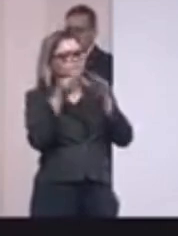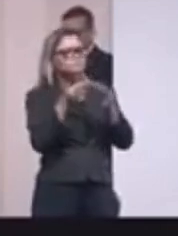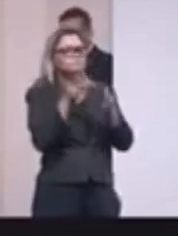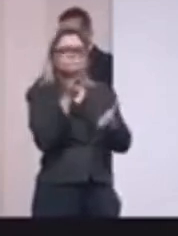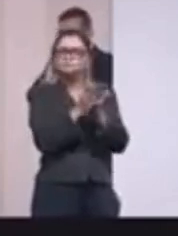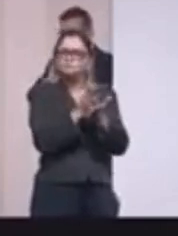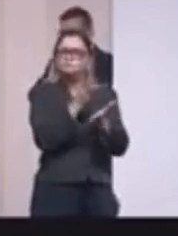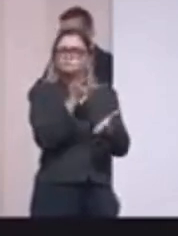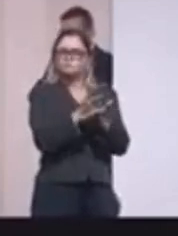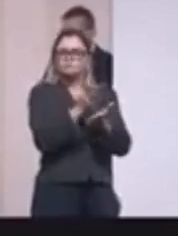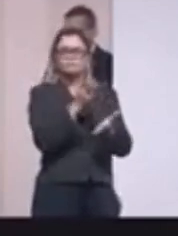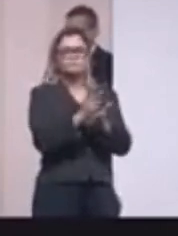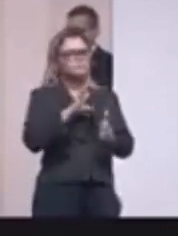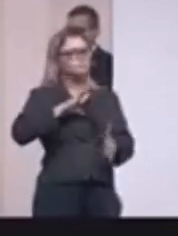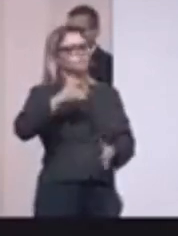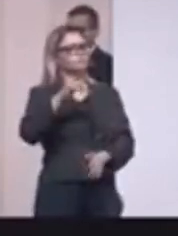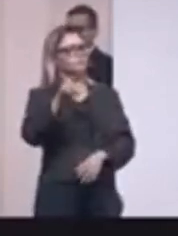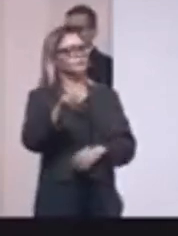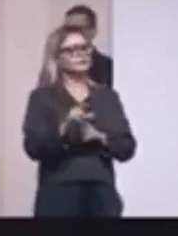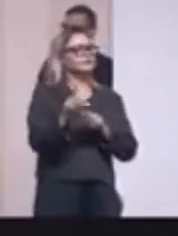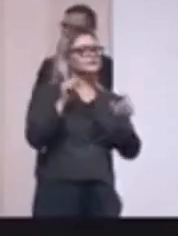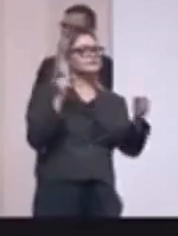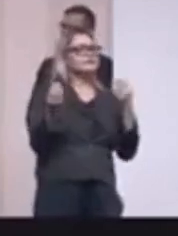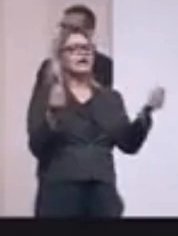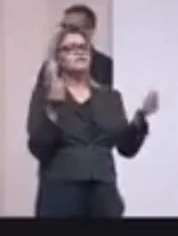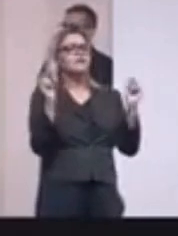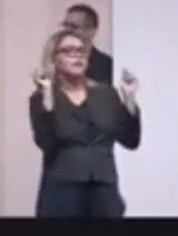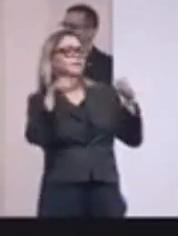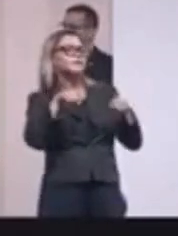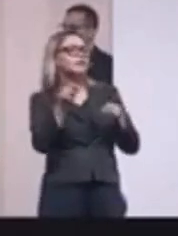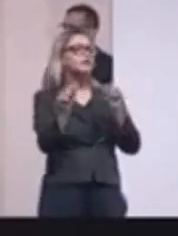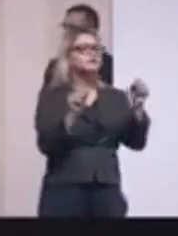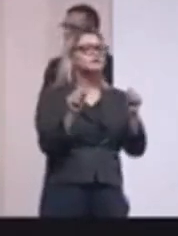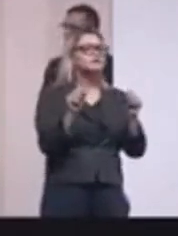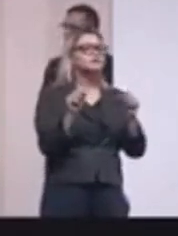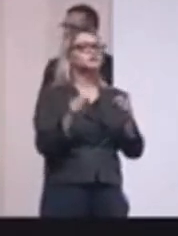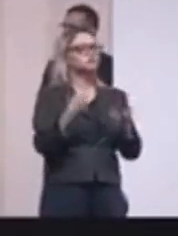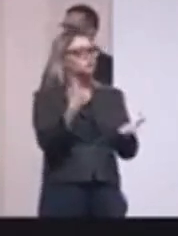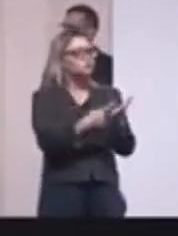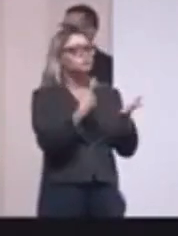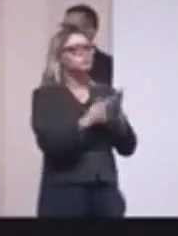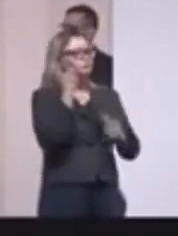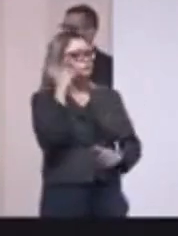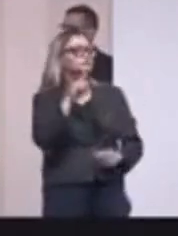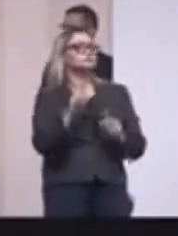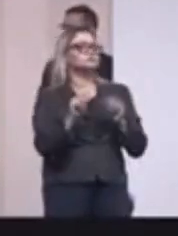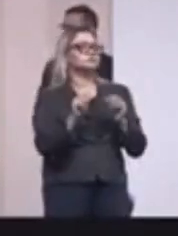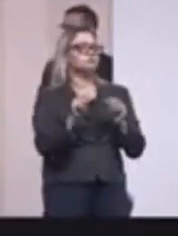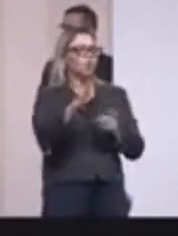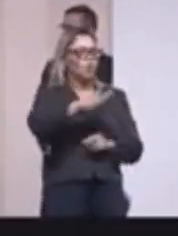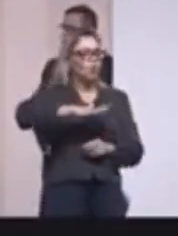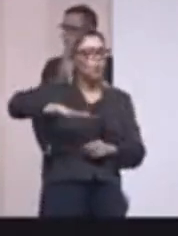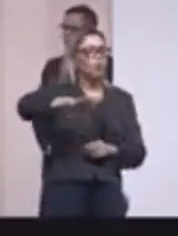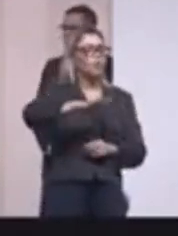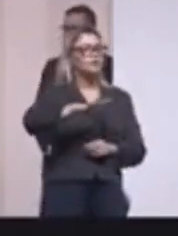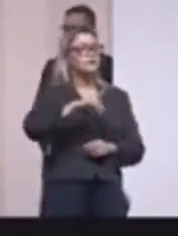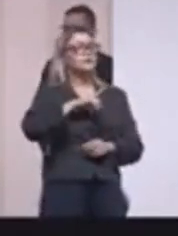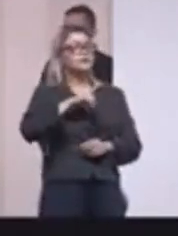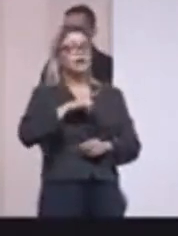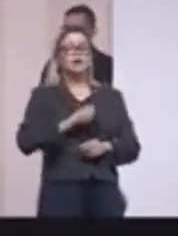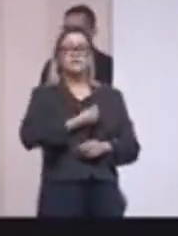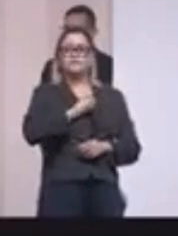sempre na hora de tomar decisões. Quem vai ter capacidade de honrar compromissos? Num ambiente que a gente